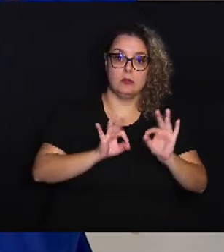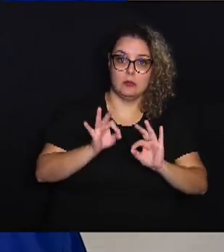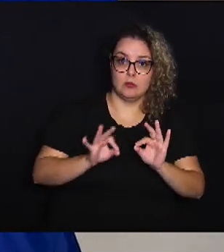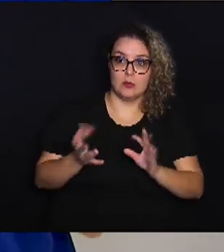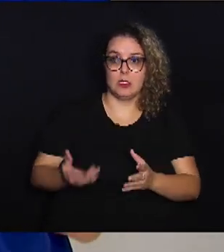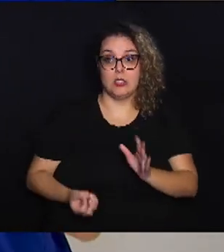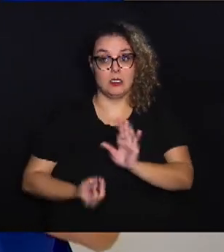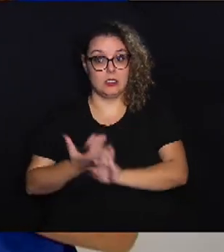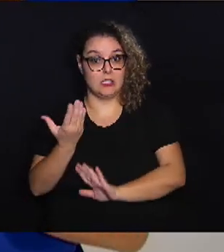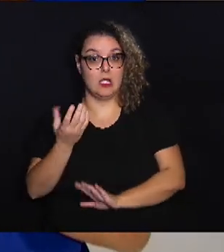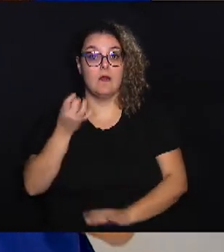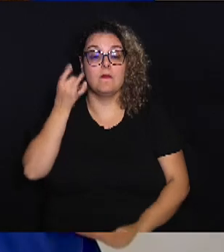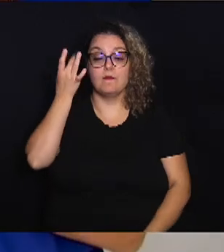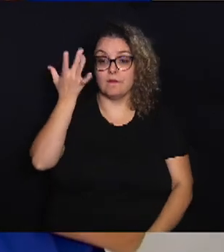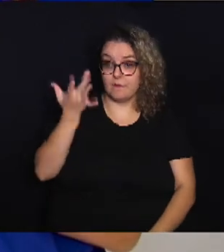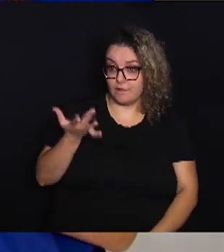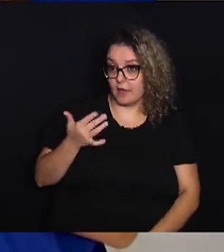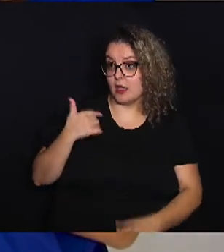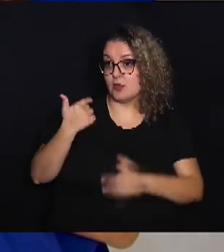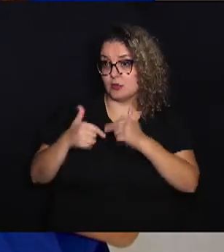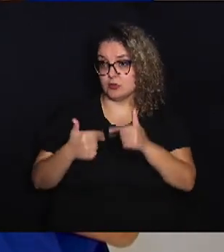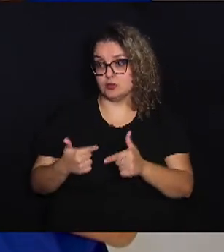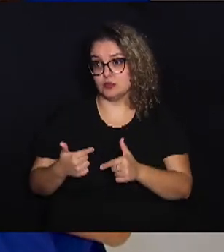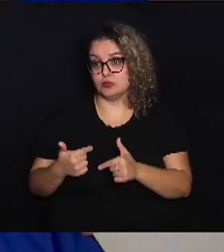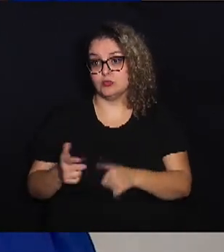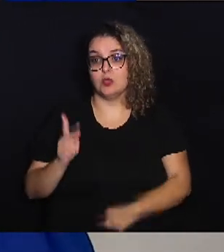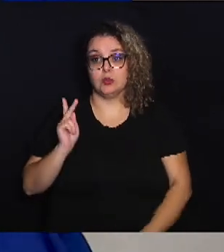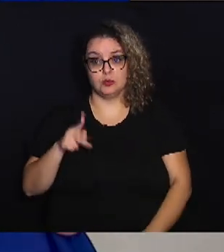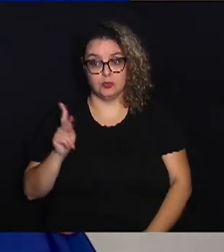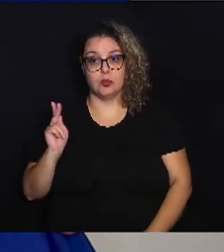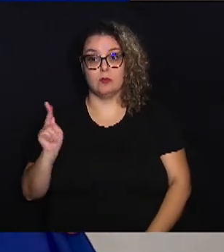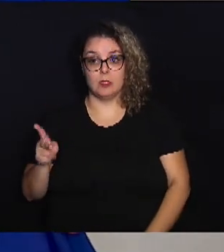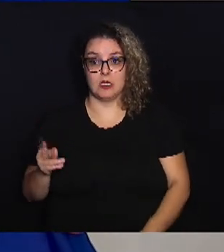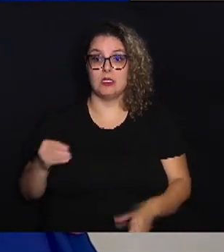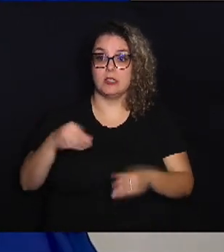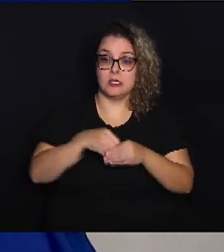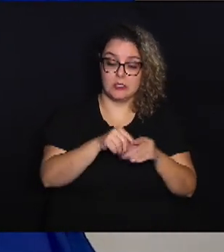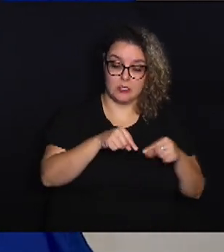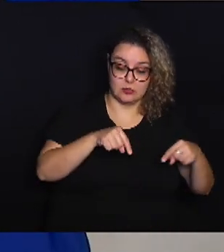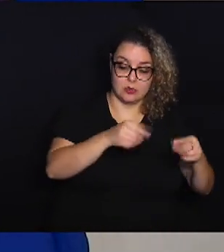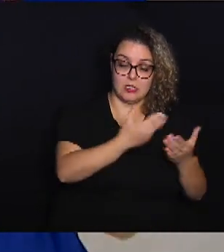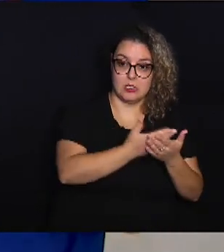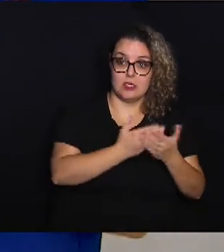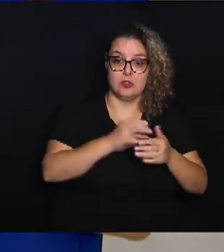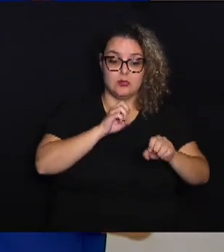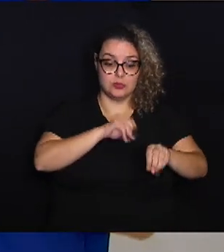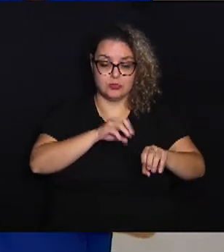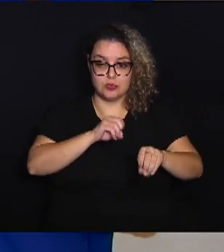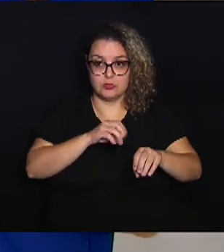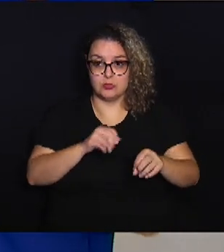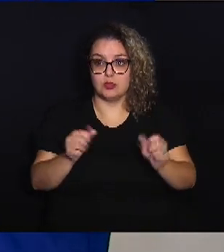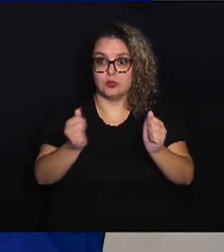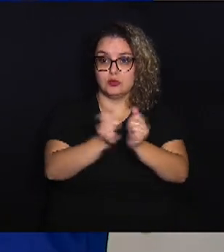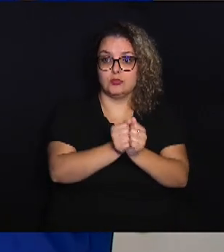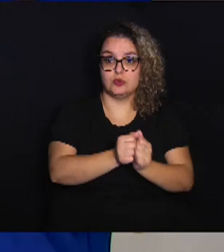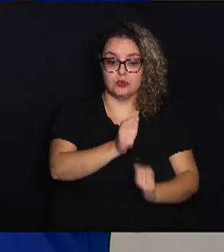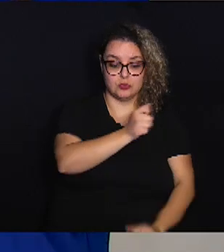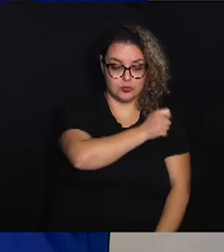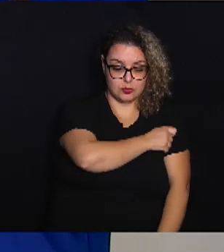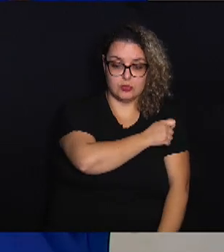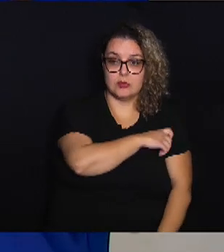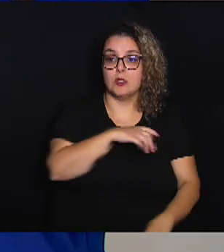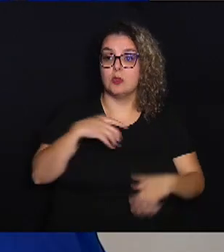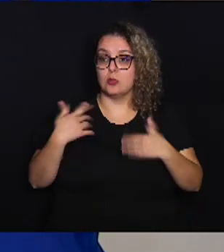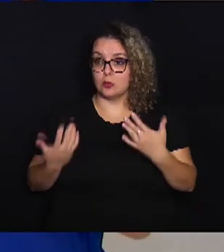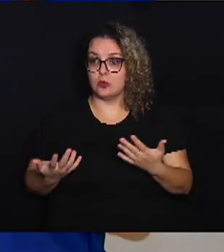facilitar o trabalho do professor que está em sala de aula com os seus educandos. Então,